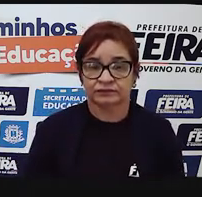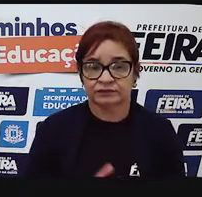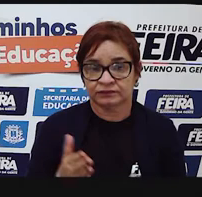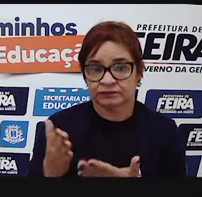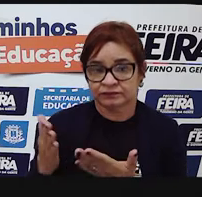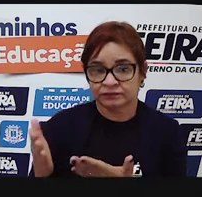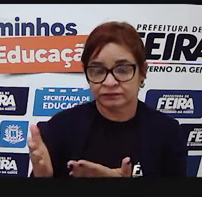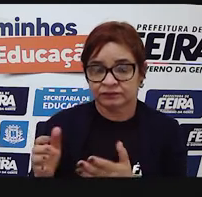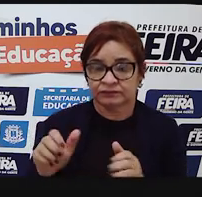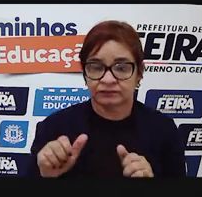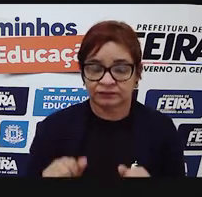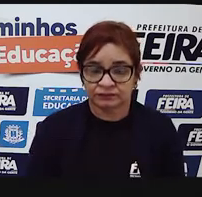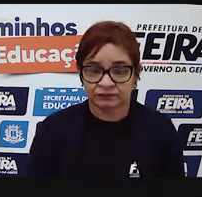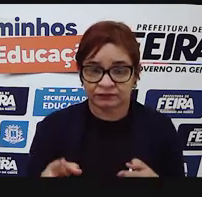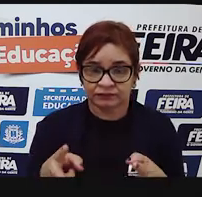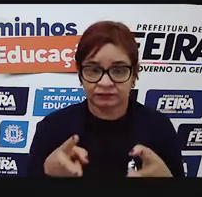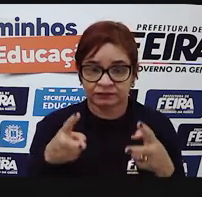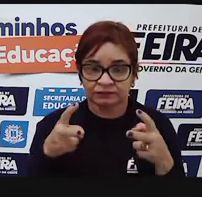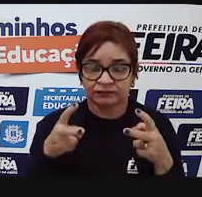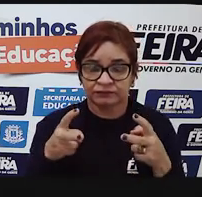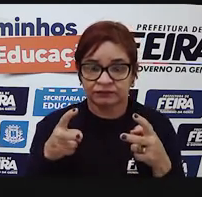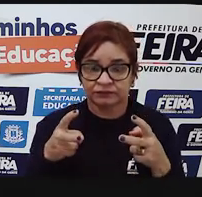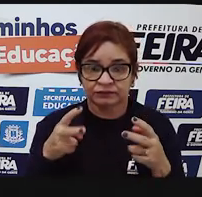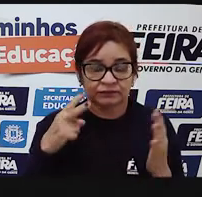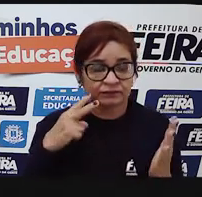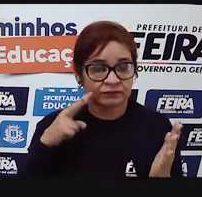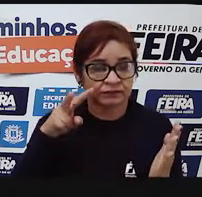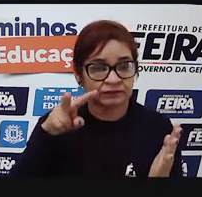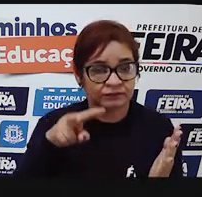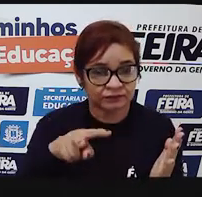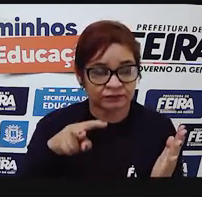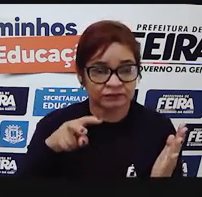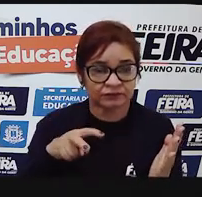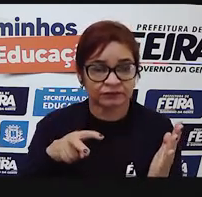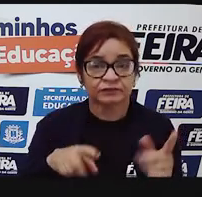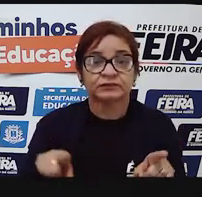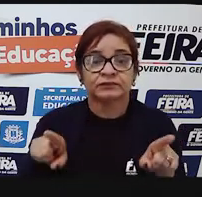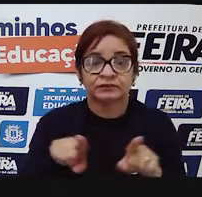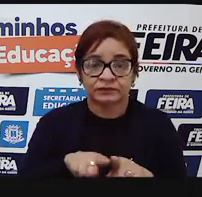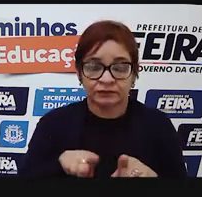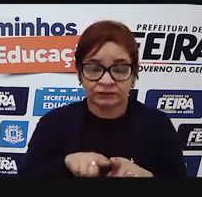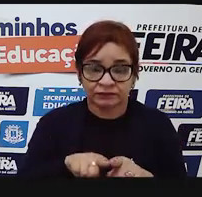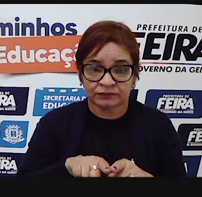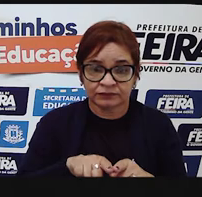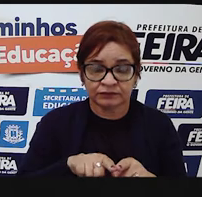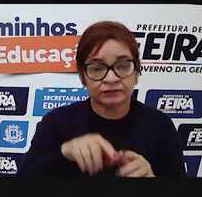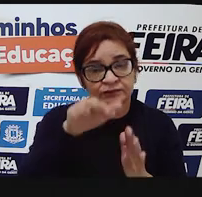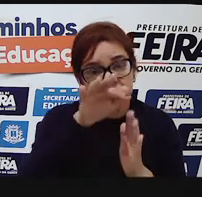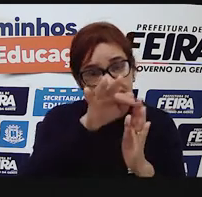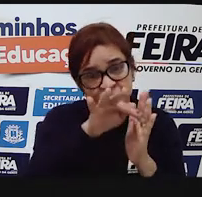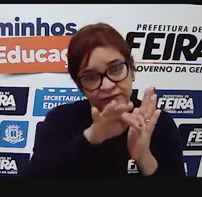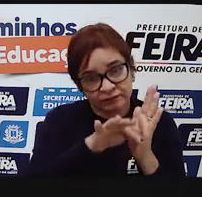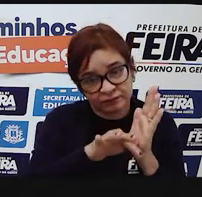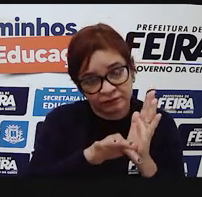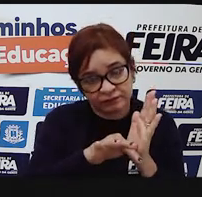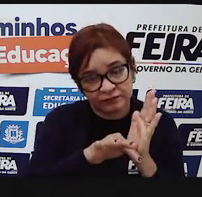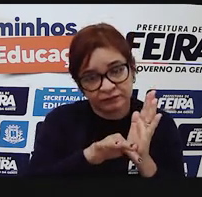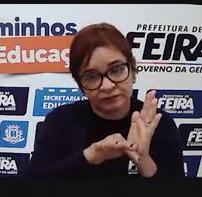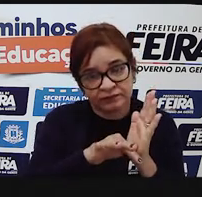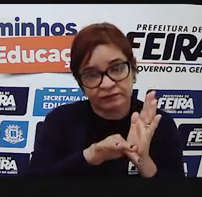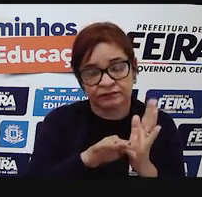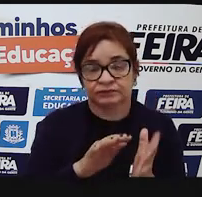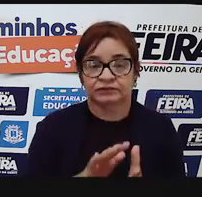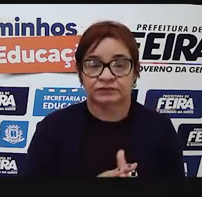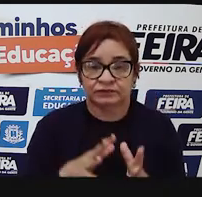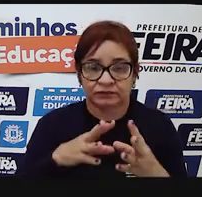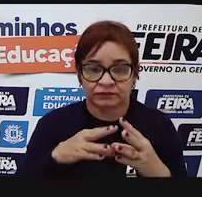imagem, nós podemos fazer uma leitura visual e uma leitura do que está escrito. Eu derreto, tu derrete-se.